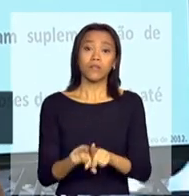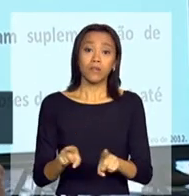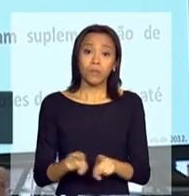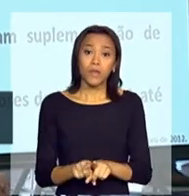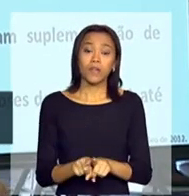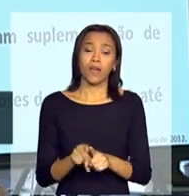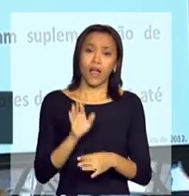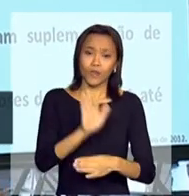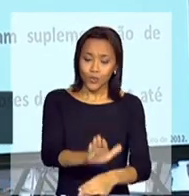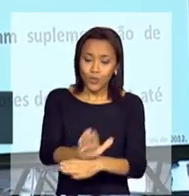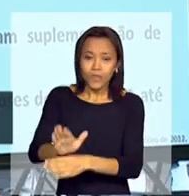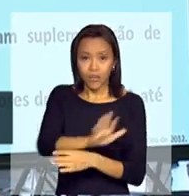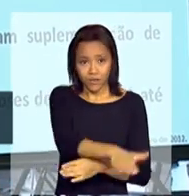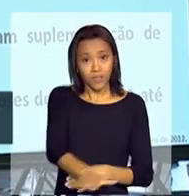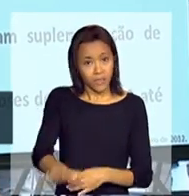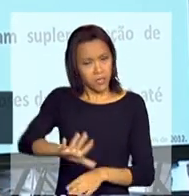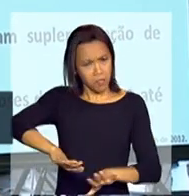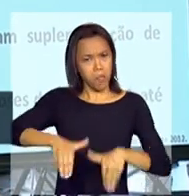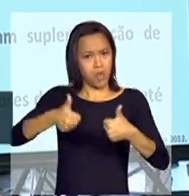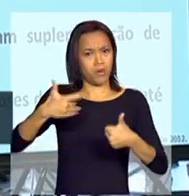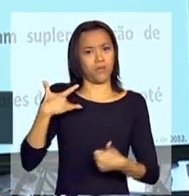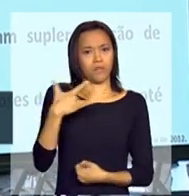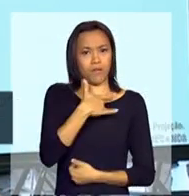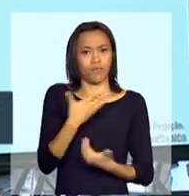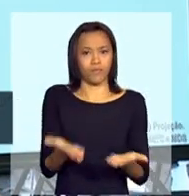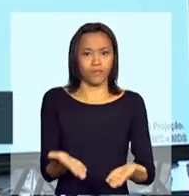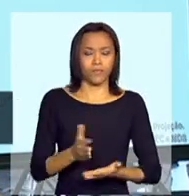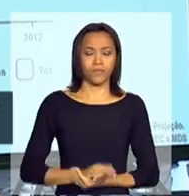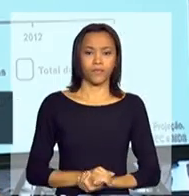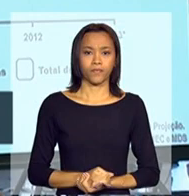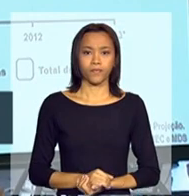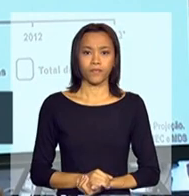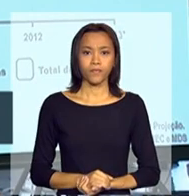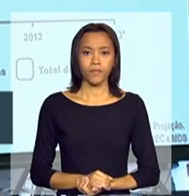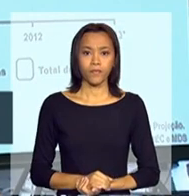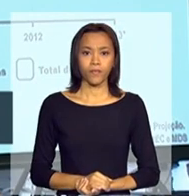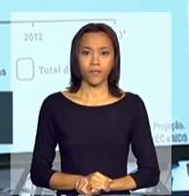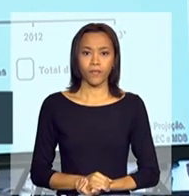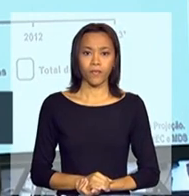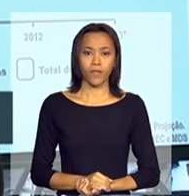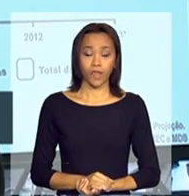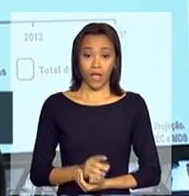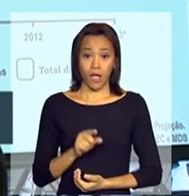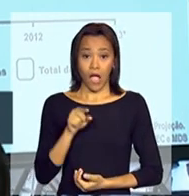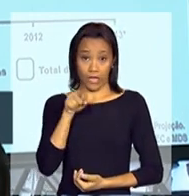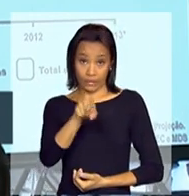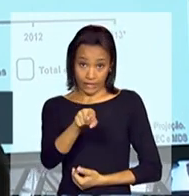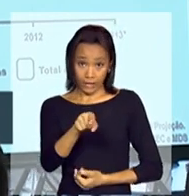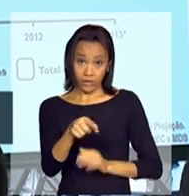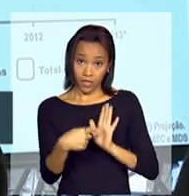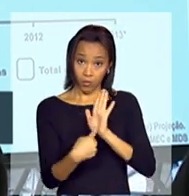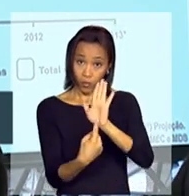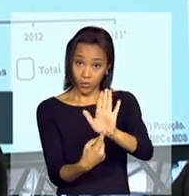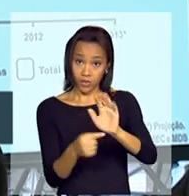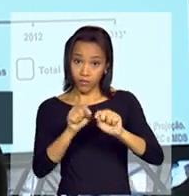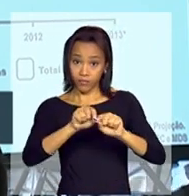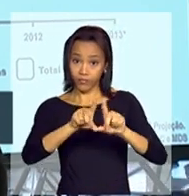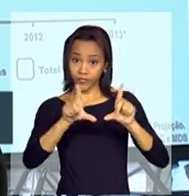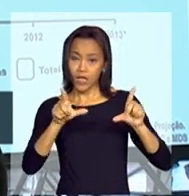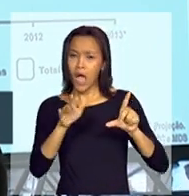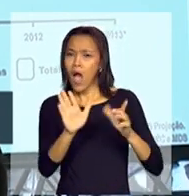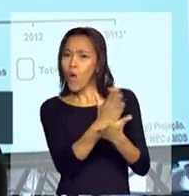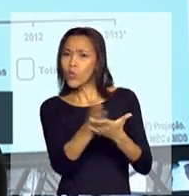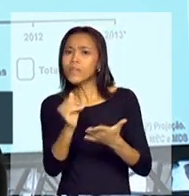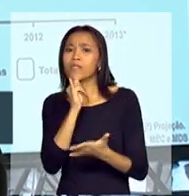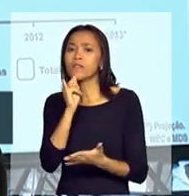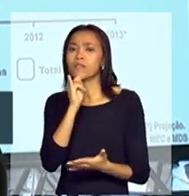e melhorando muito a sua situação de saúde. Pode passar. Aqui eu queria fazer uma referência, só vou dar alguns exemplos.